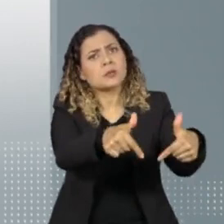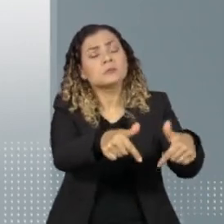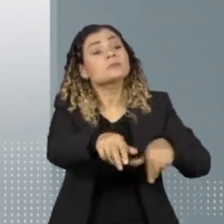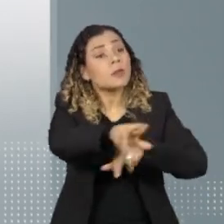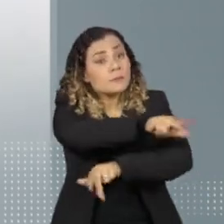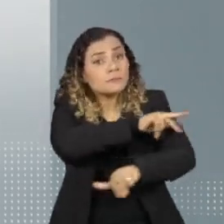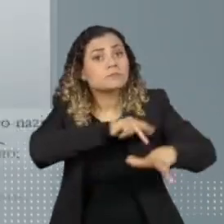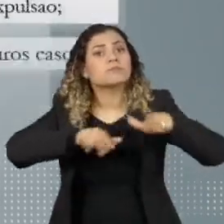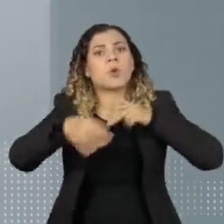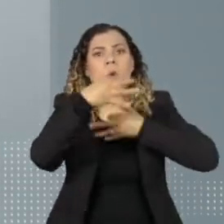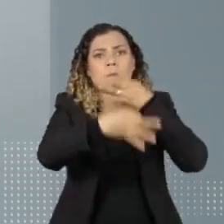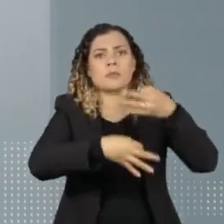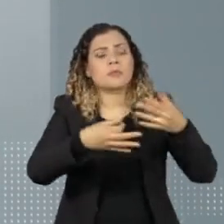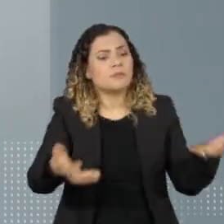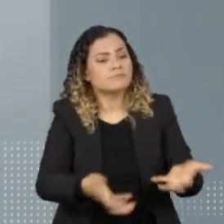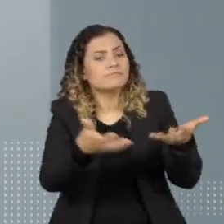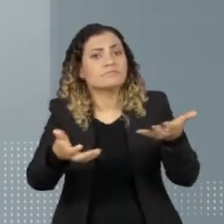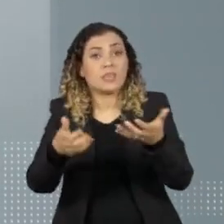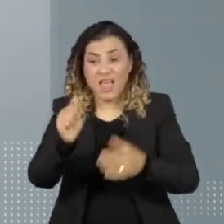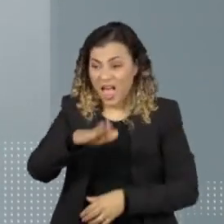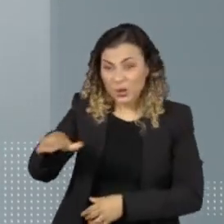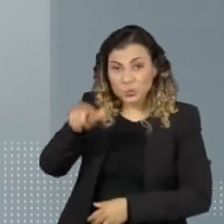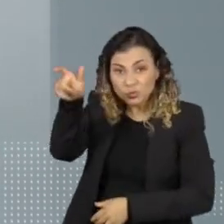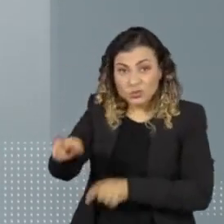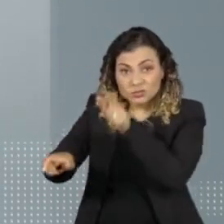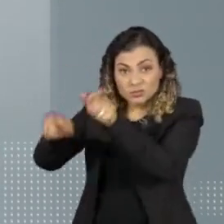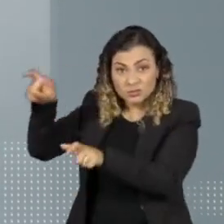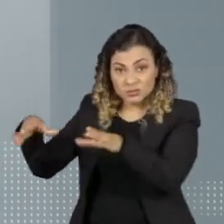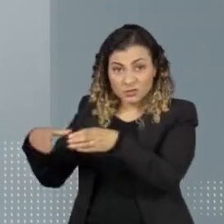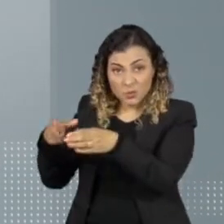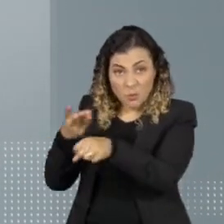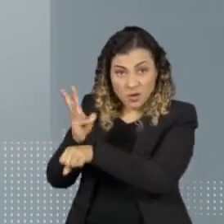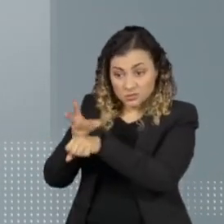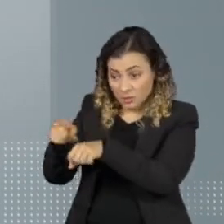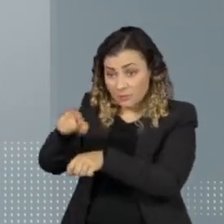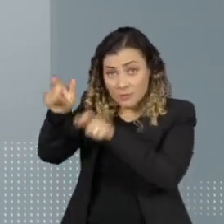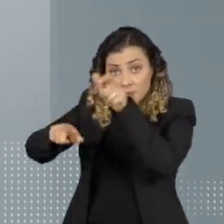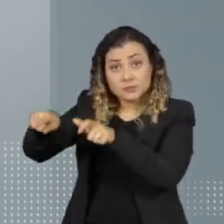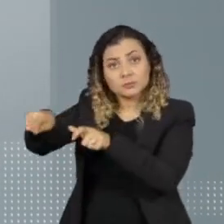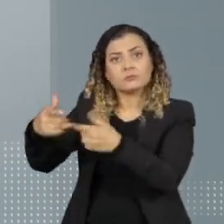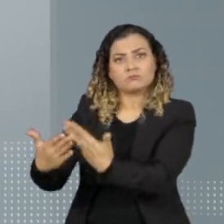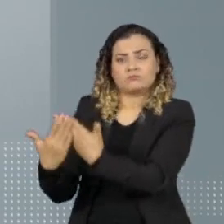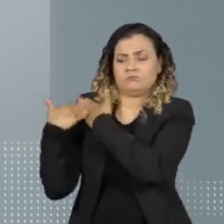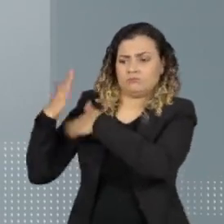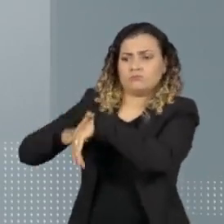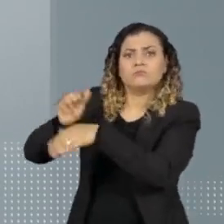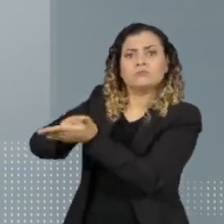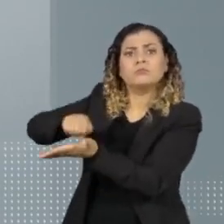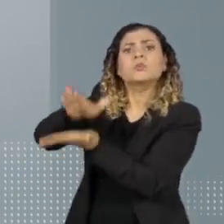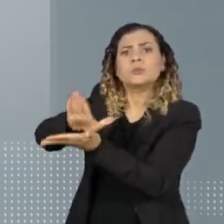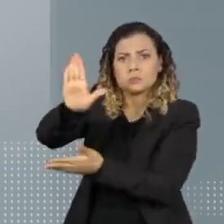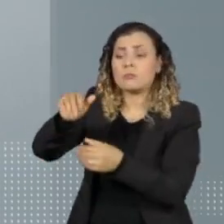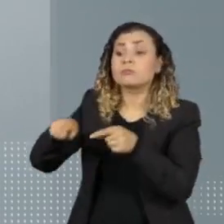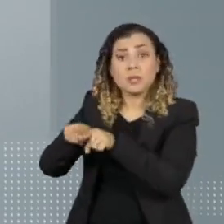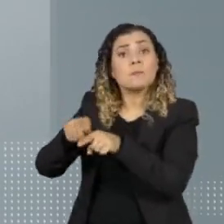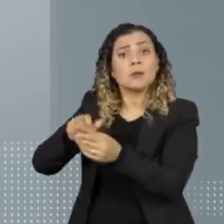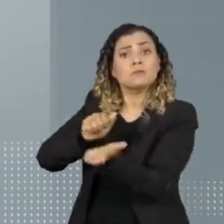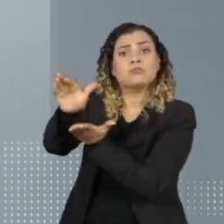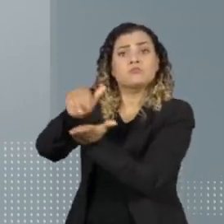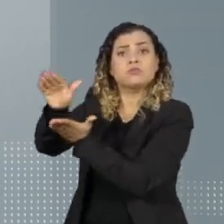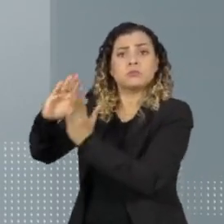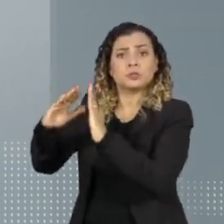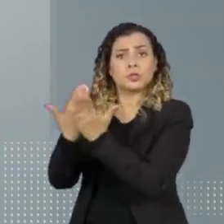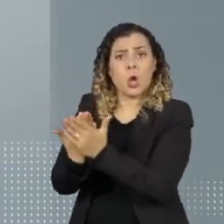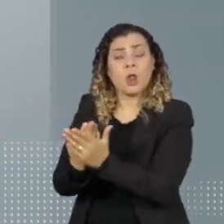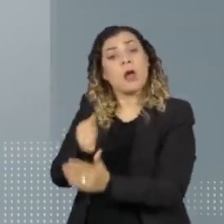diversidade e que os alunos envolvidos, no caso do grupo de WhatsApp, sejam responsabilizados e expulsos, assim